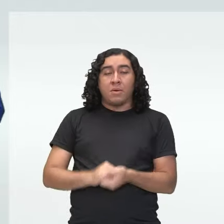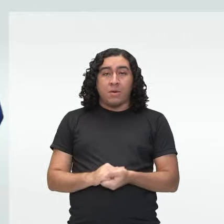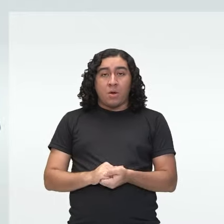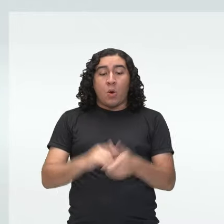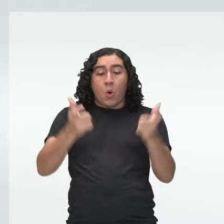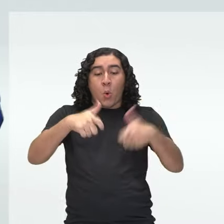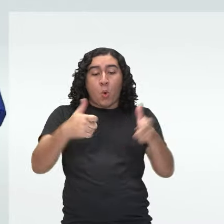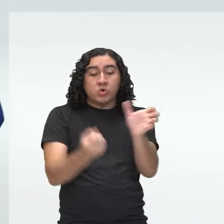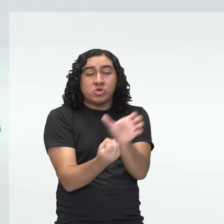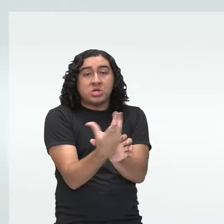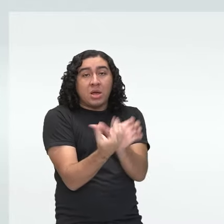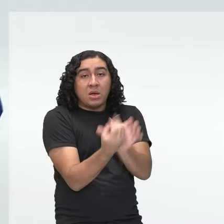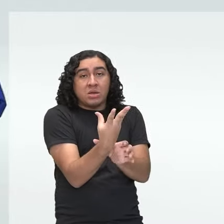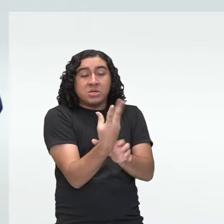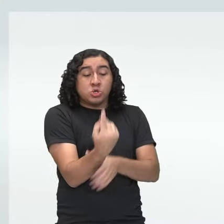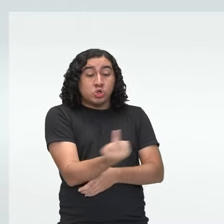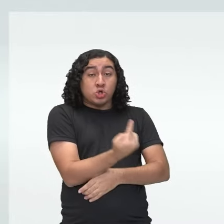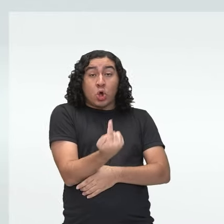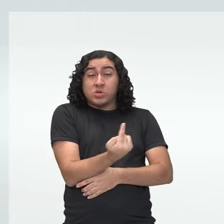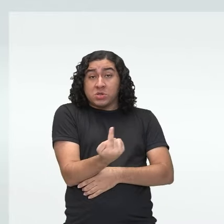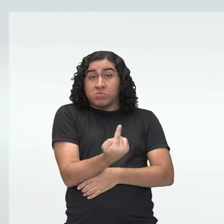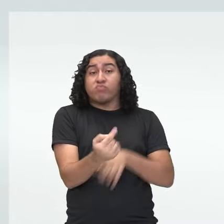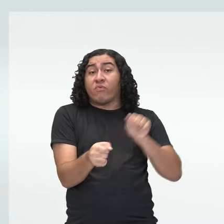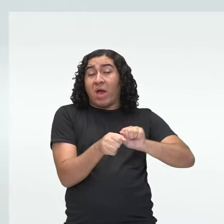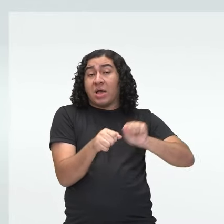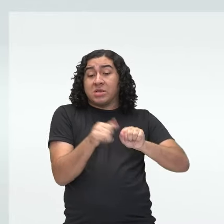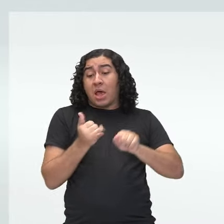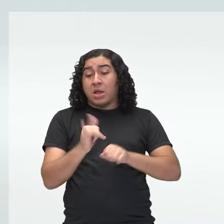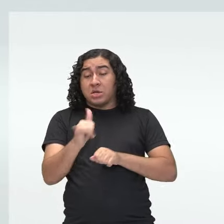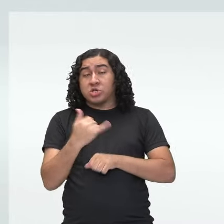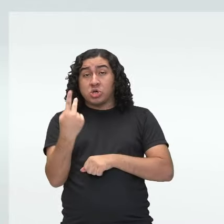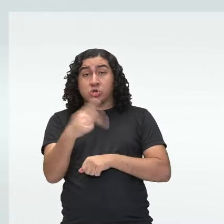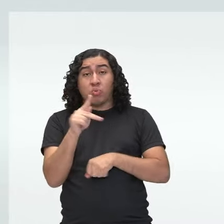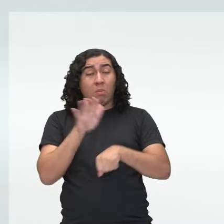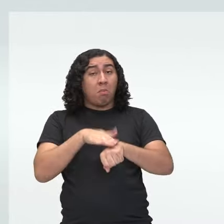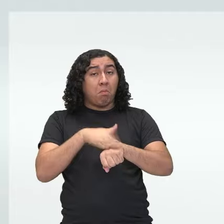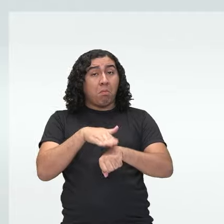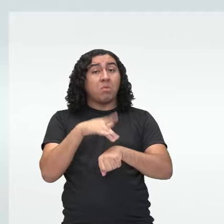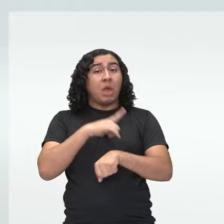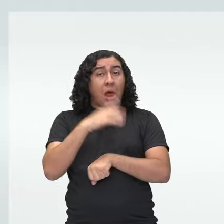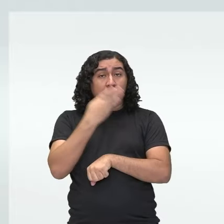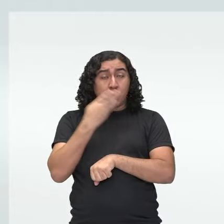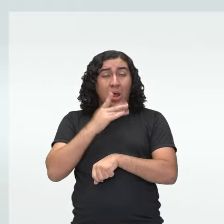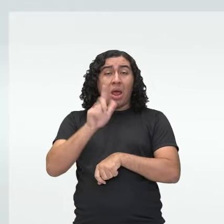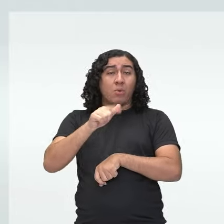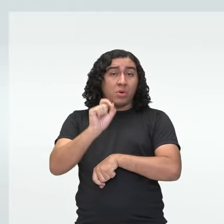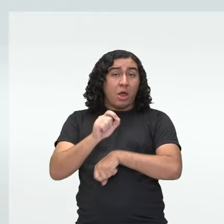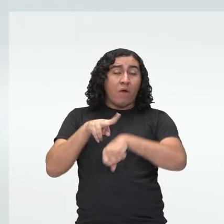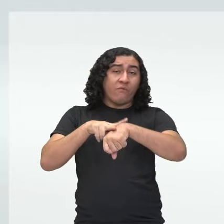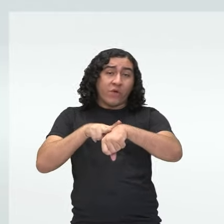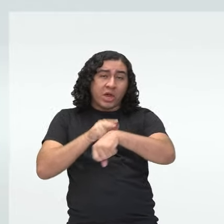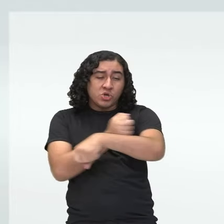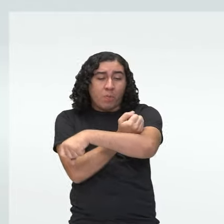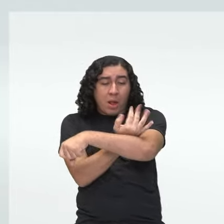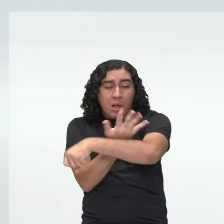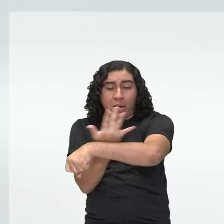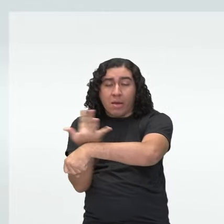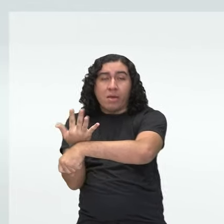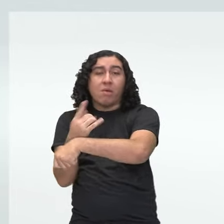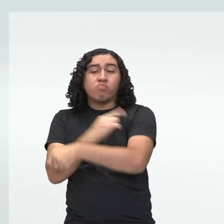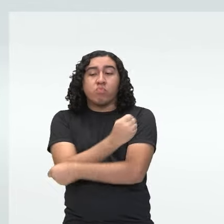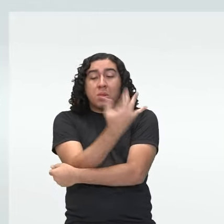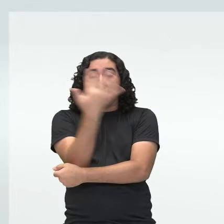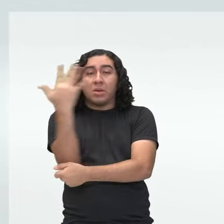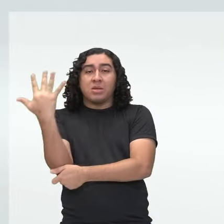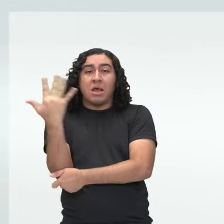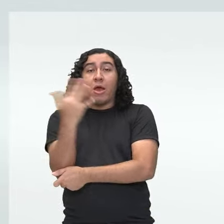eles? São aqueles que produzem a sua energia, produzem o seu açúcar, que são as plantas, são as algas que realizam fotossíntese.